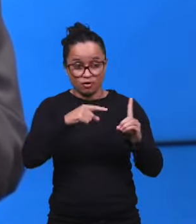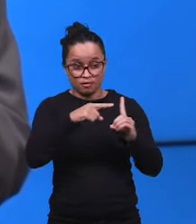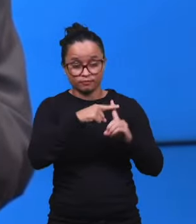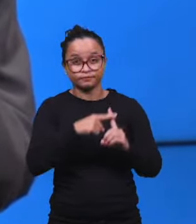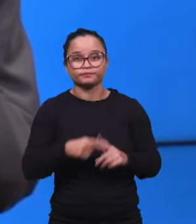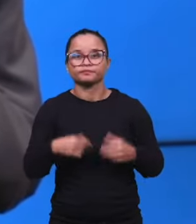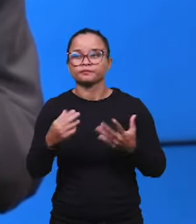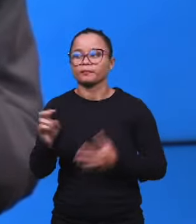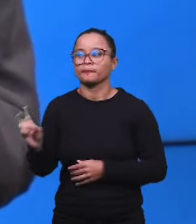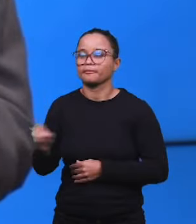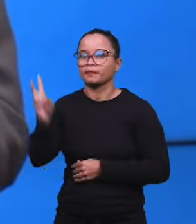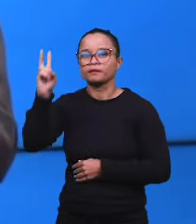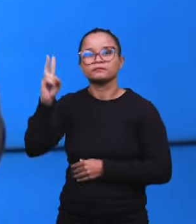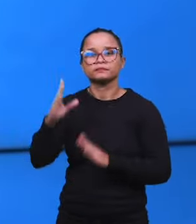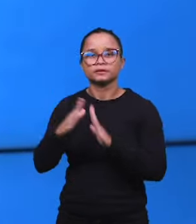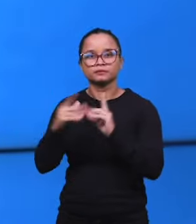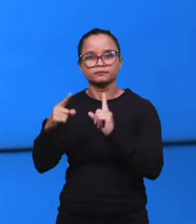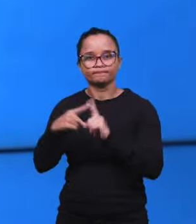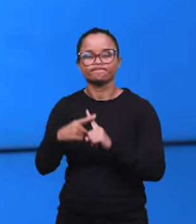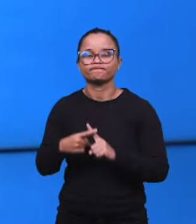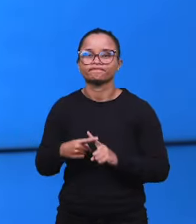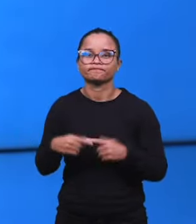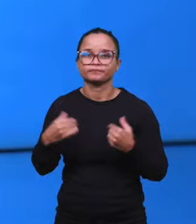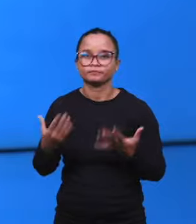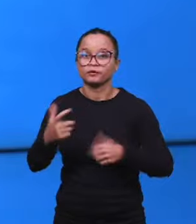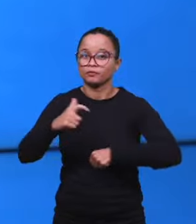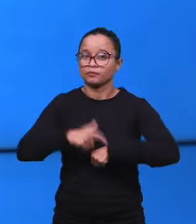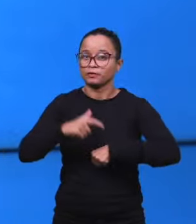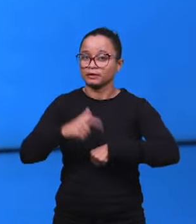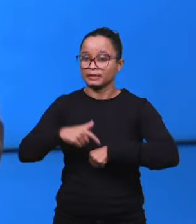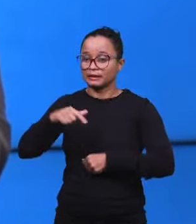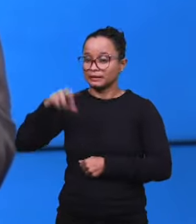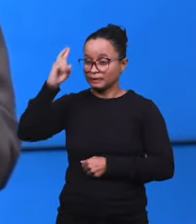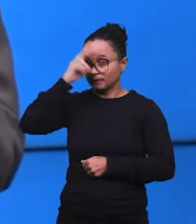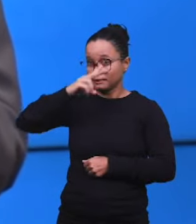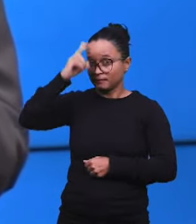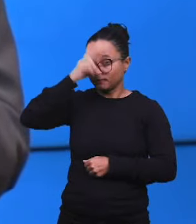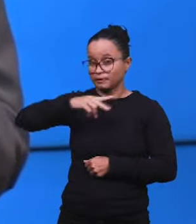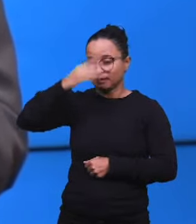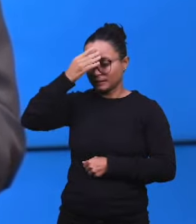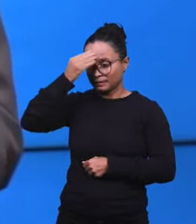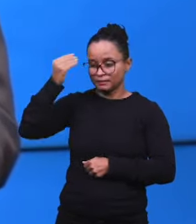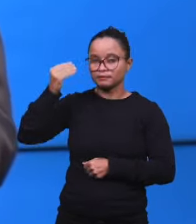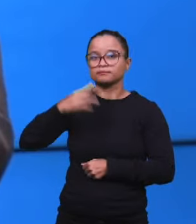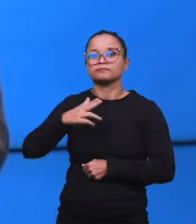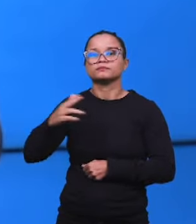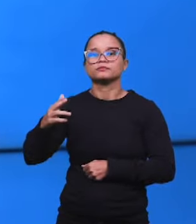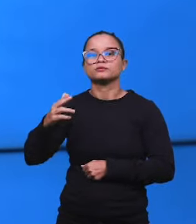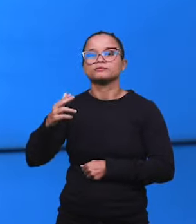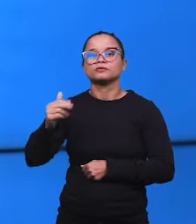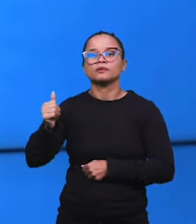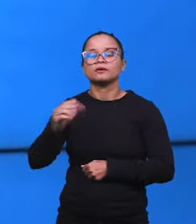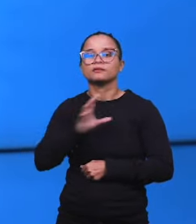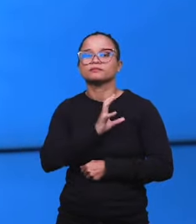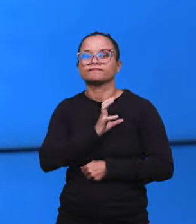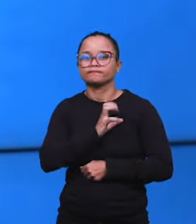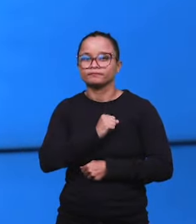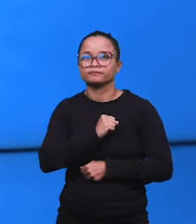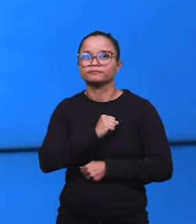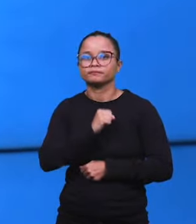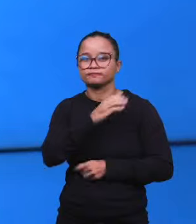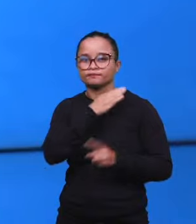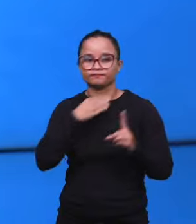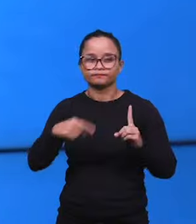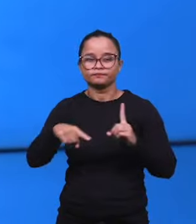esposo, que é Jesus, esse valor é dado pela igreja. E é quando ela se lembra, né? Ela não se esquece do seu amor,